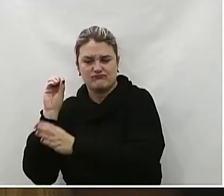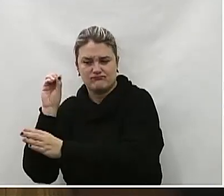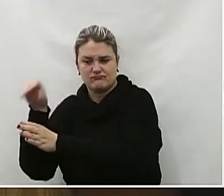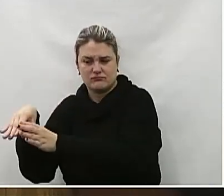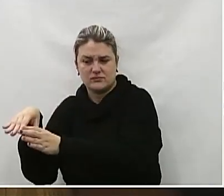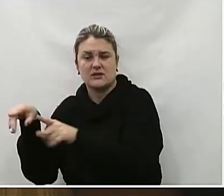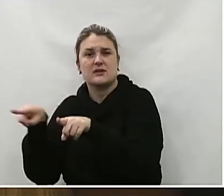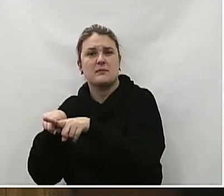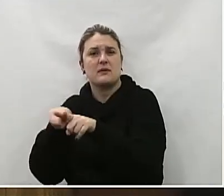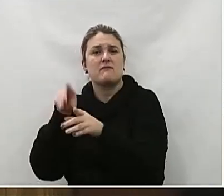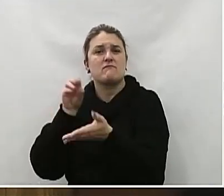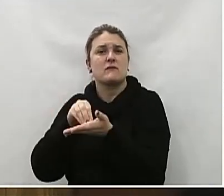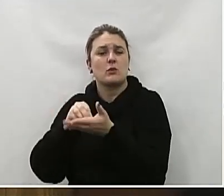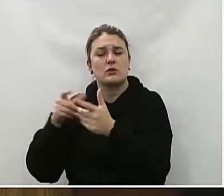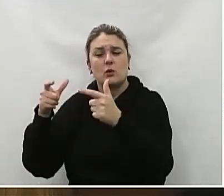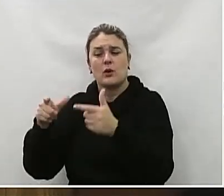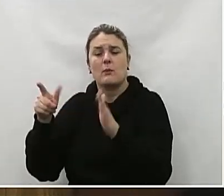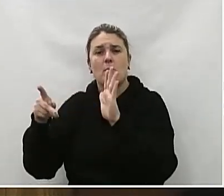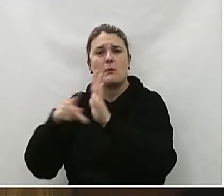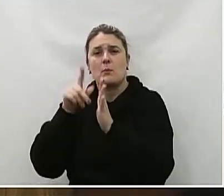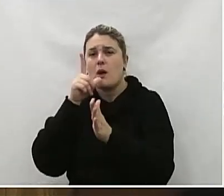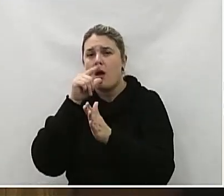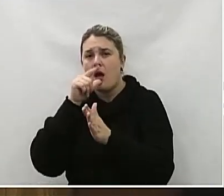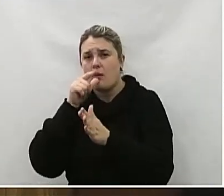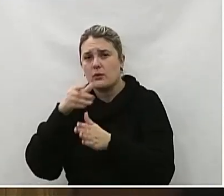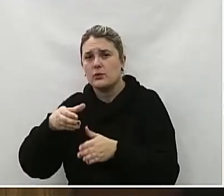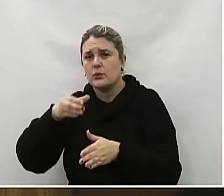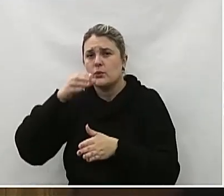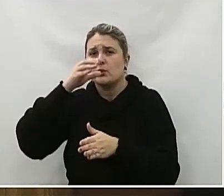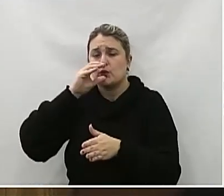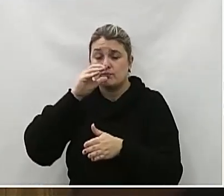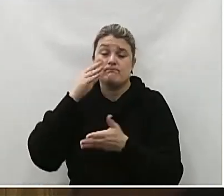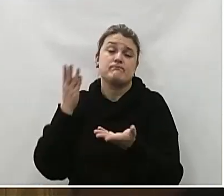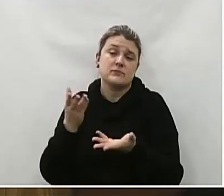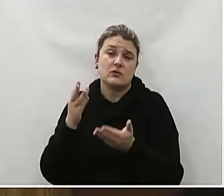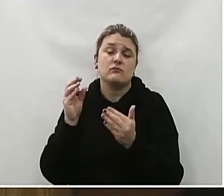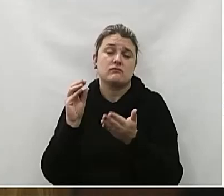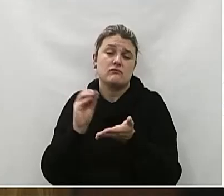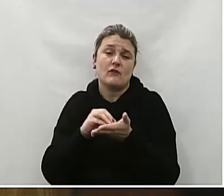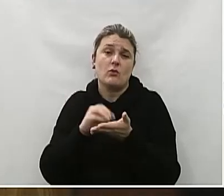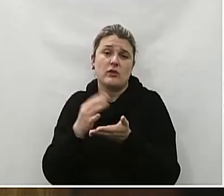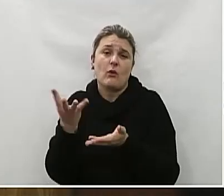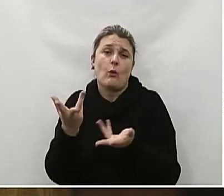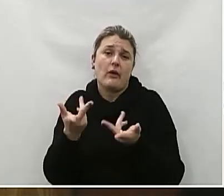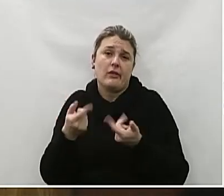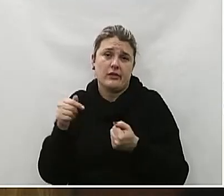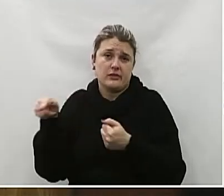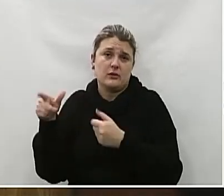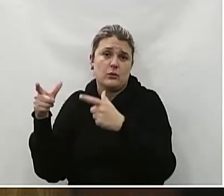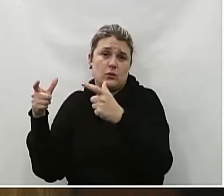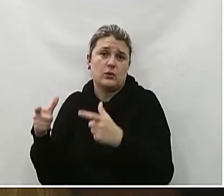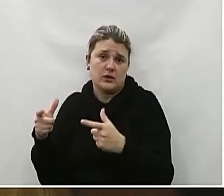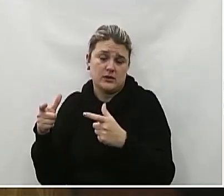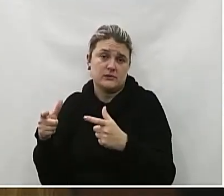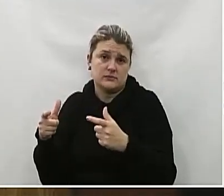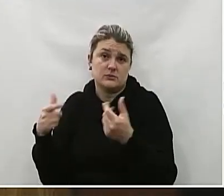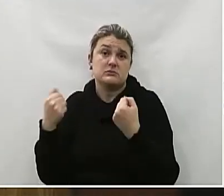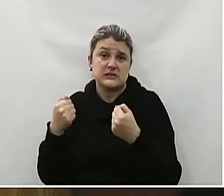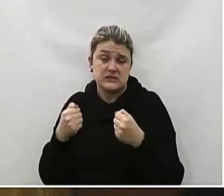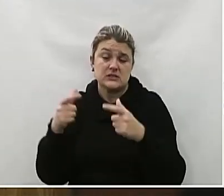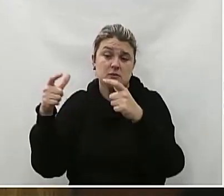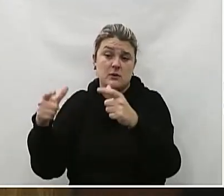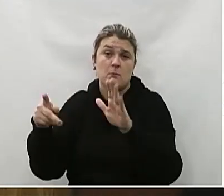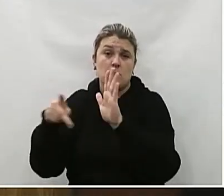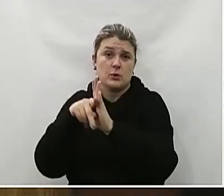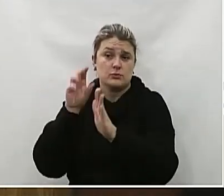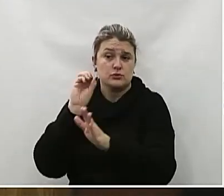ausência de um bebedouro adequado O que impacta negativamente a qualidade e funcionalidade dessas áreas Tão importantes para o lazer